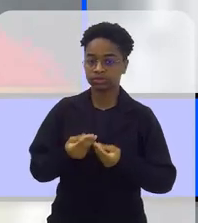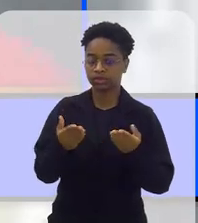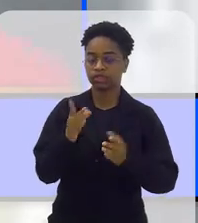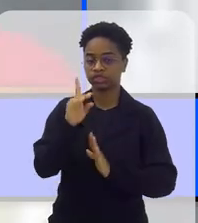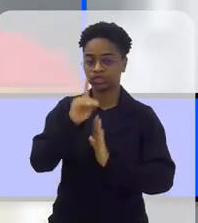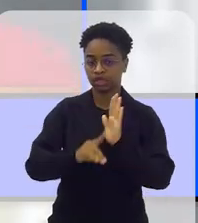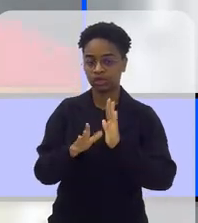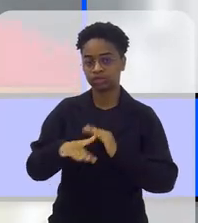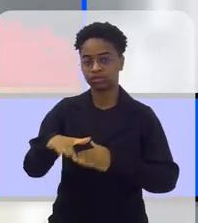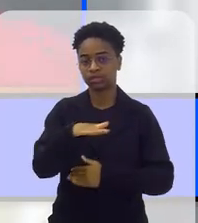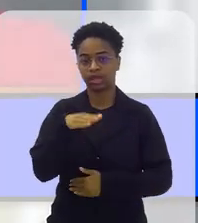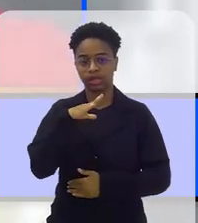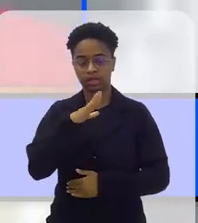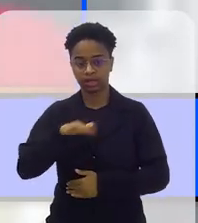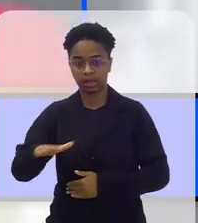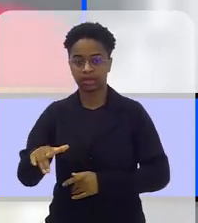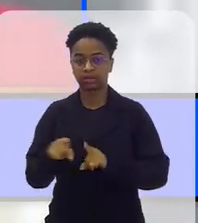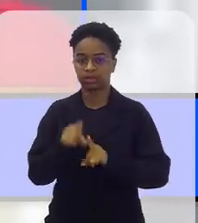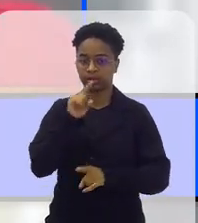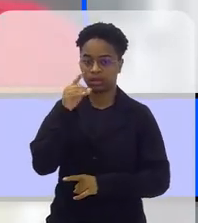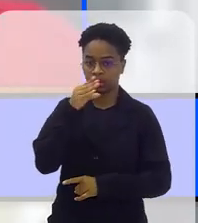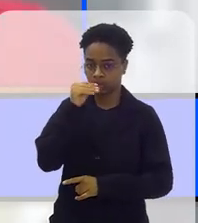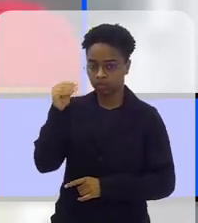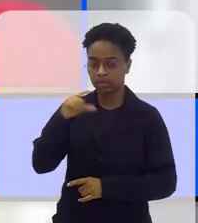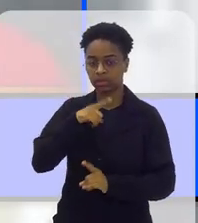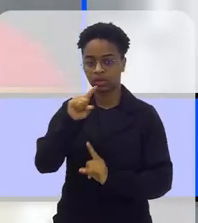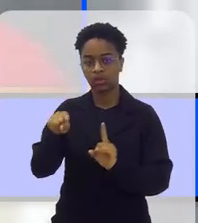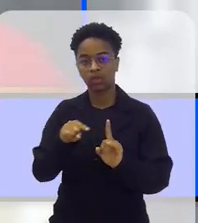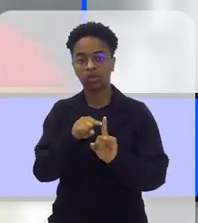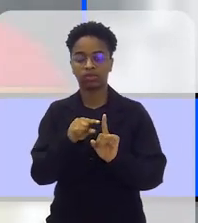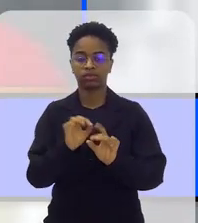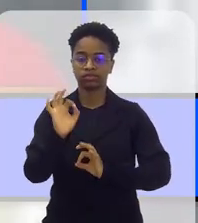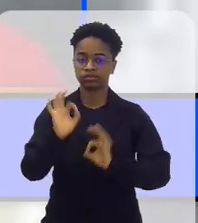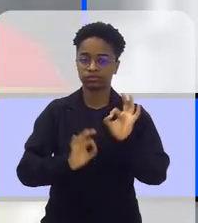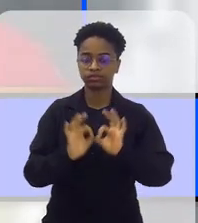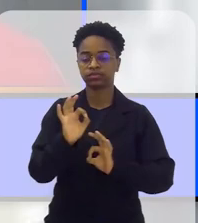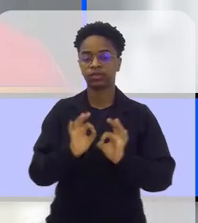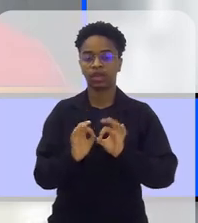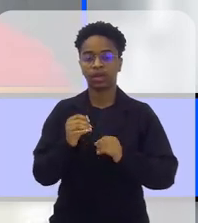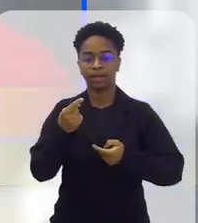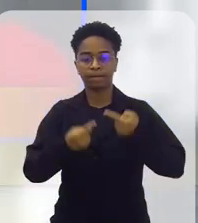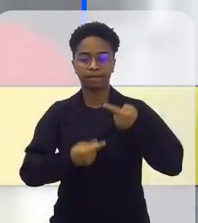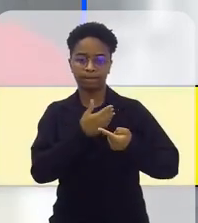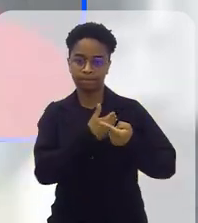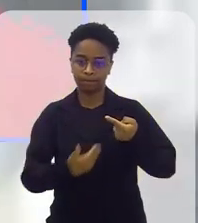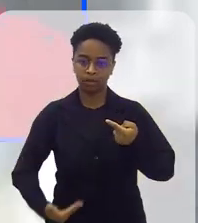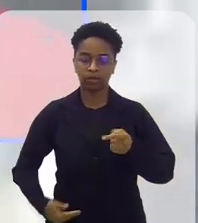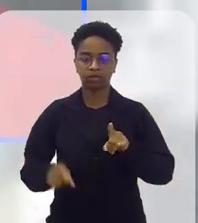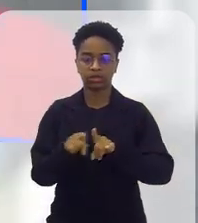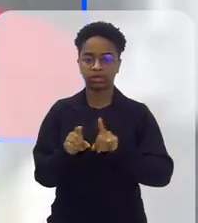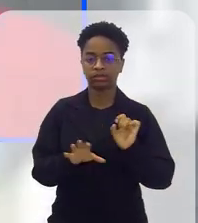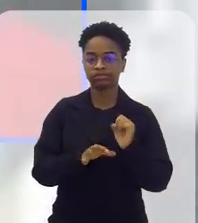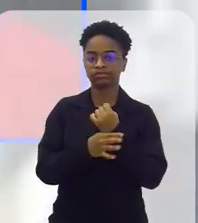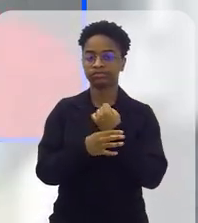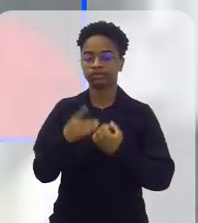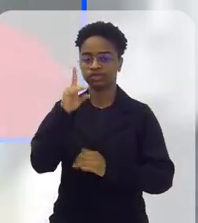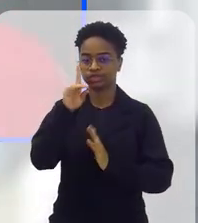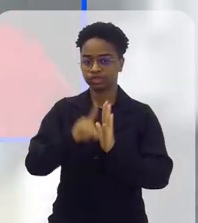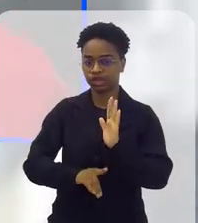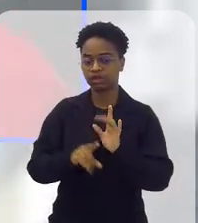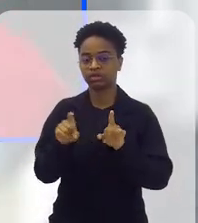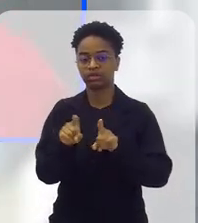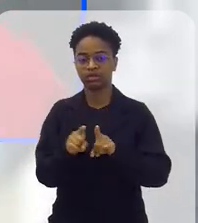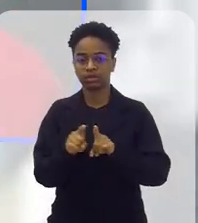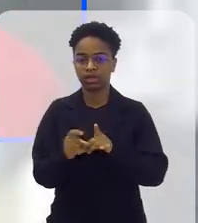de Direitos na área da Criança e do Adolescente, que tem a missão de colaborar na formulação de políticas públicas de garantias de direitos.